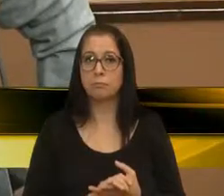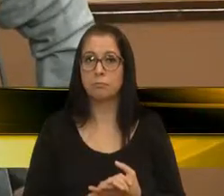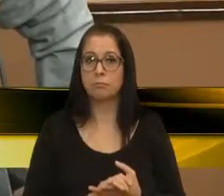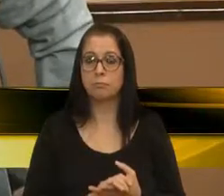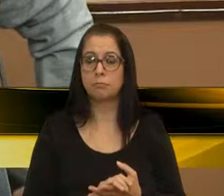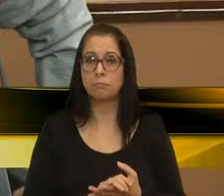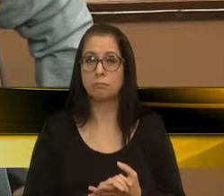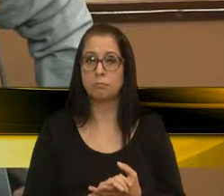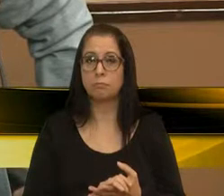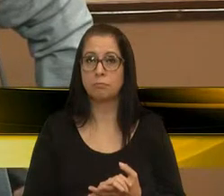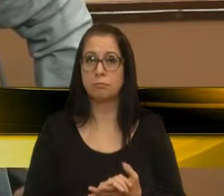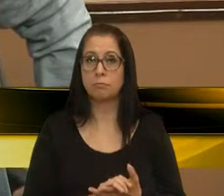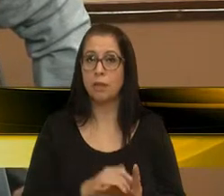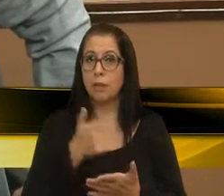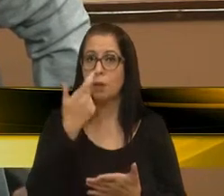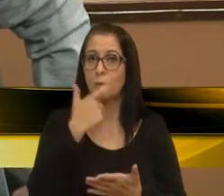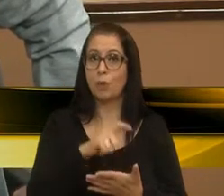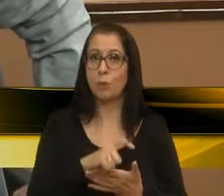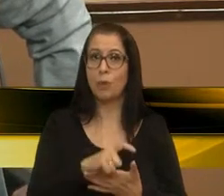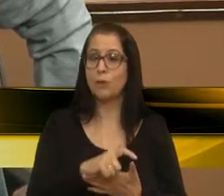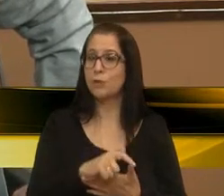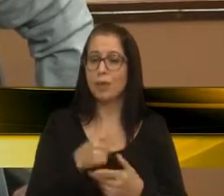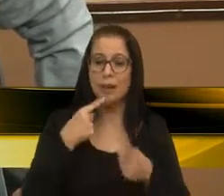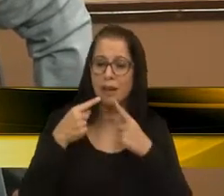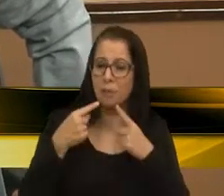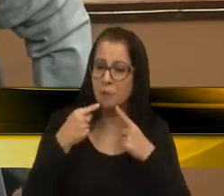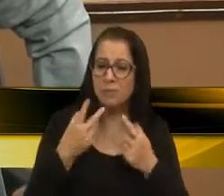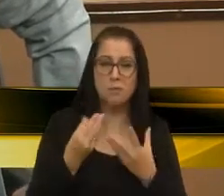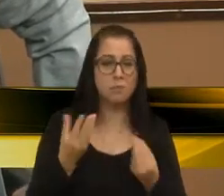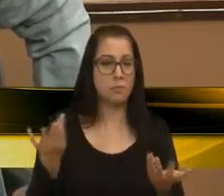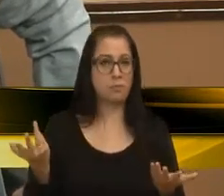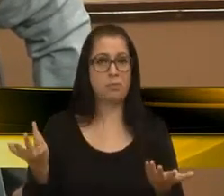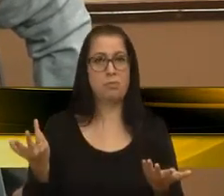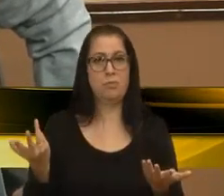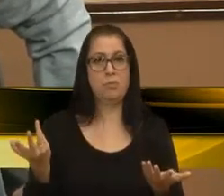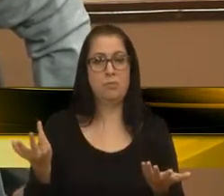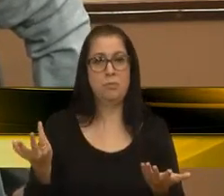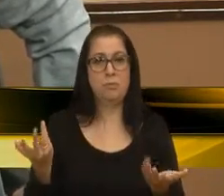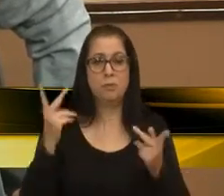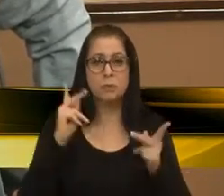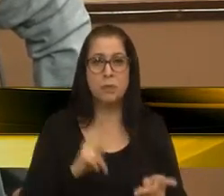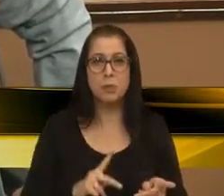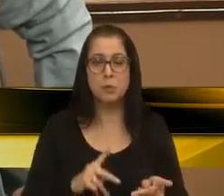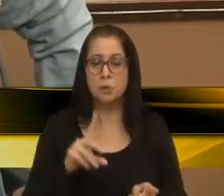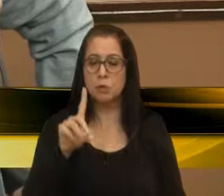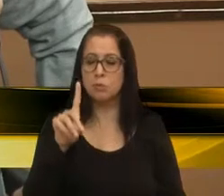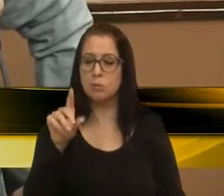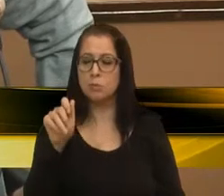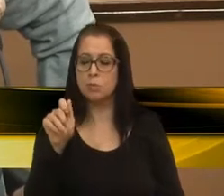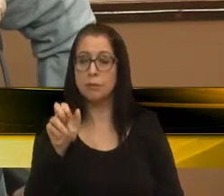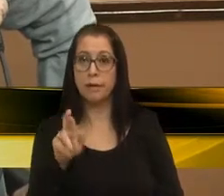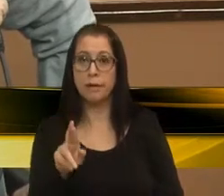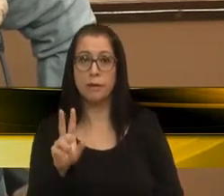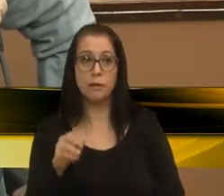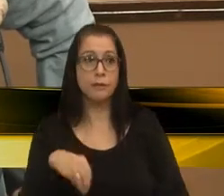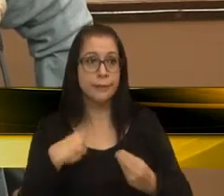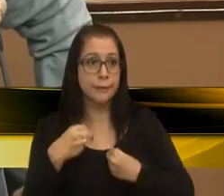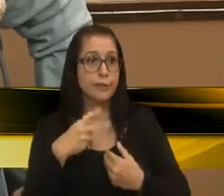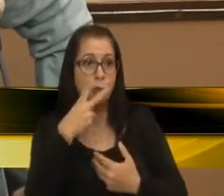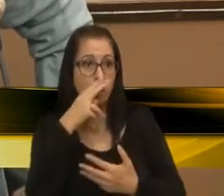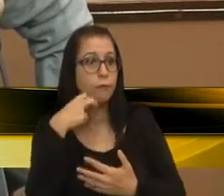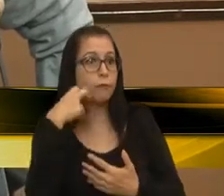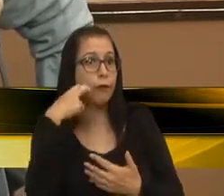eu acho que, a choradeira foi demais, eu acho que, esse pessoal do da área, devia se sentir, até envergonhado,